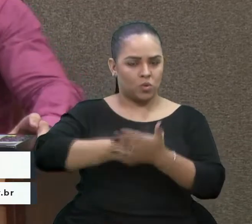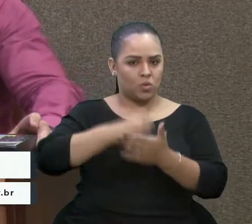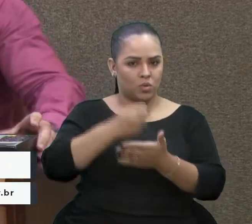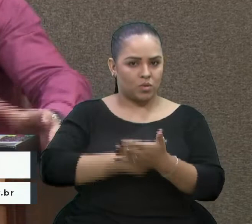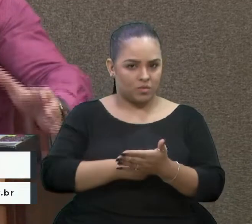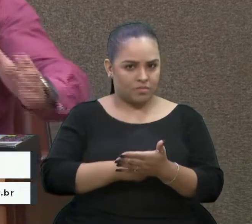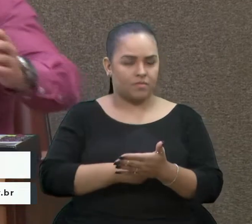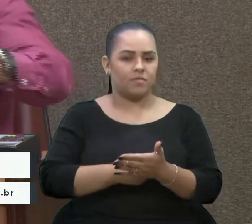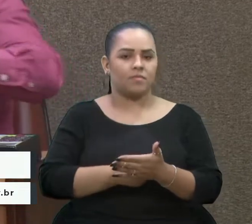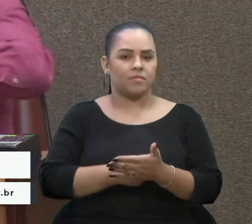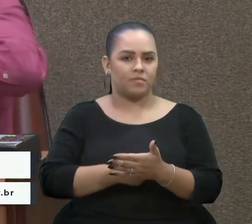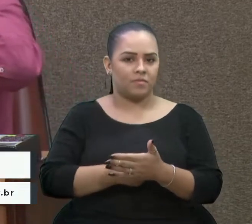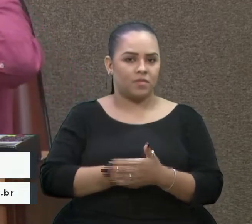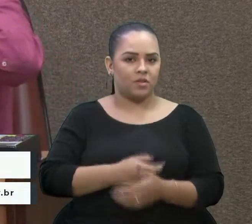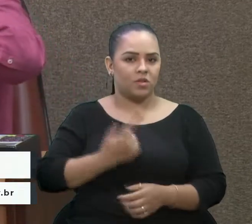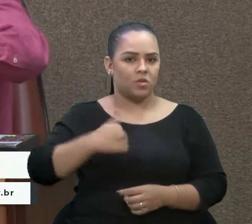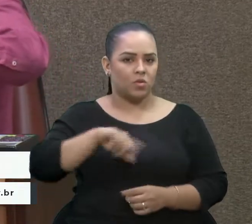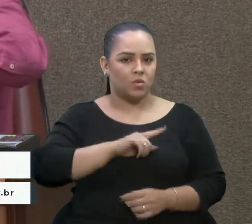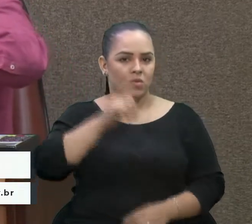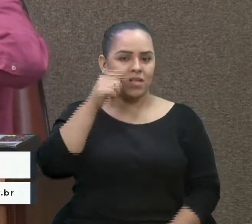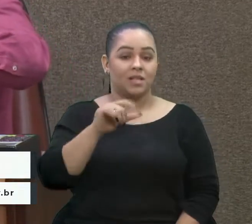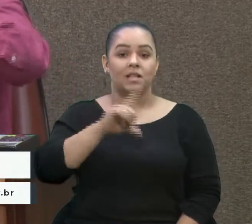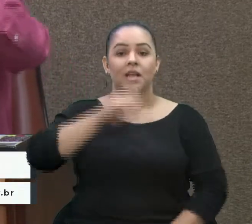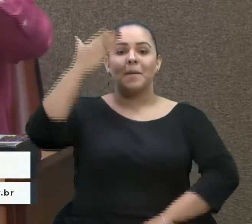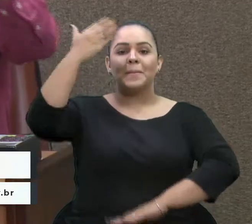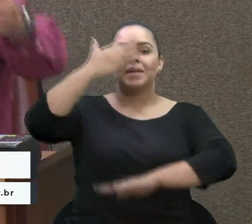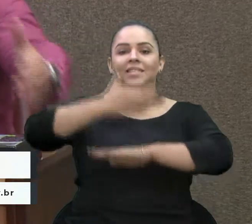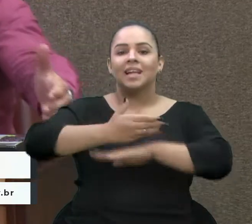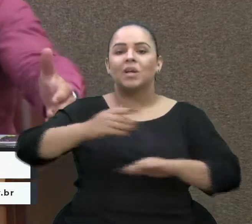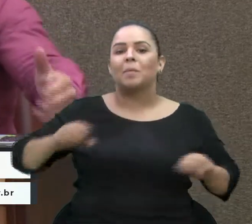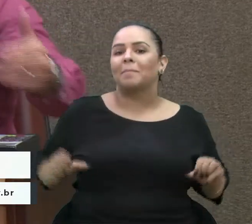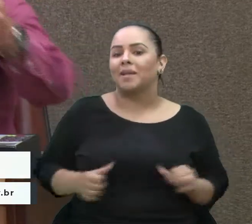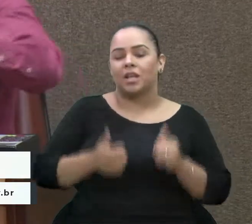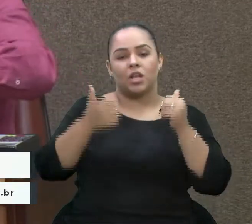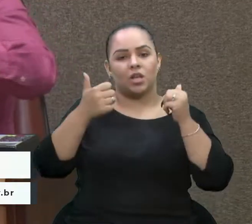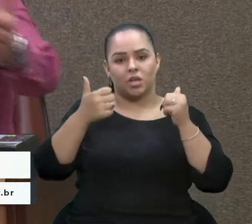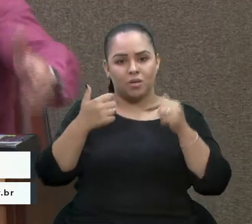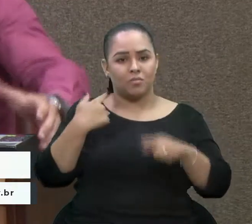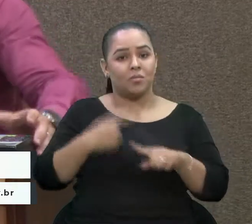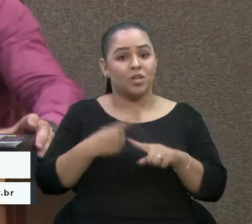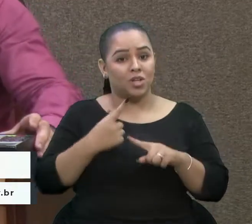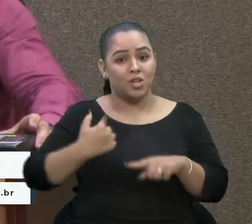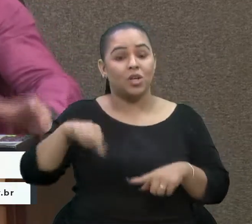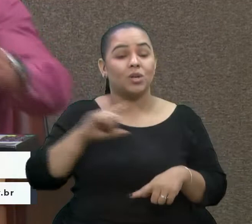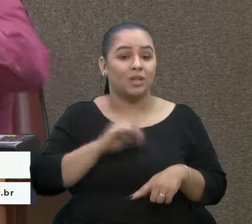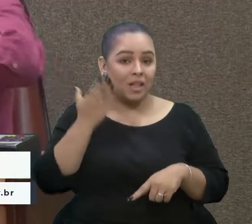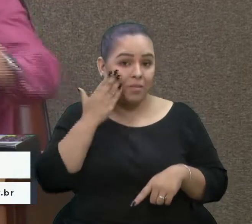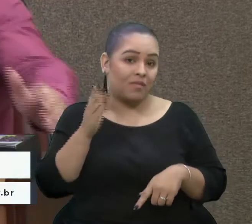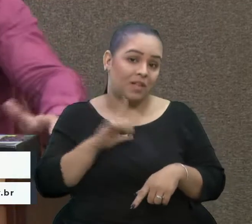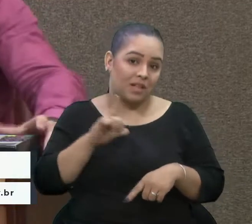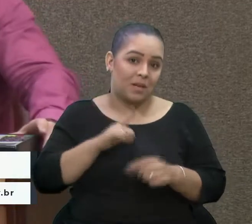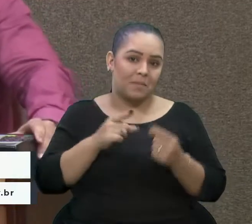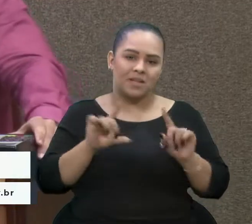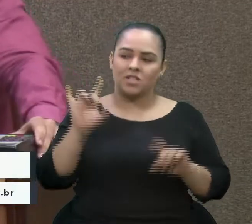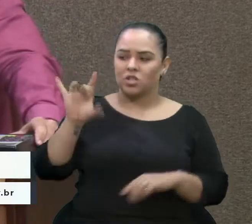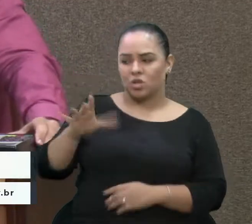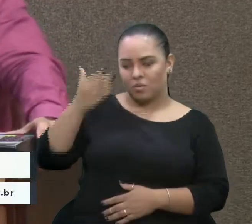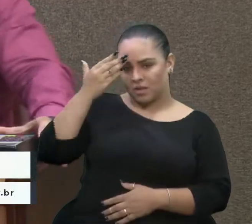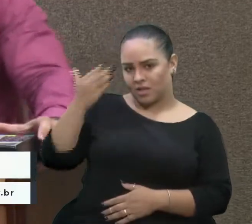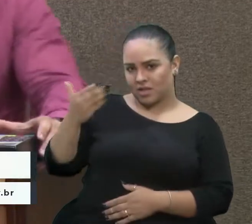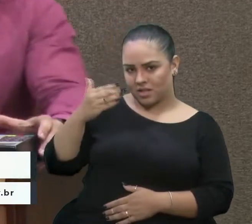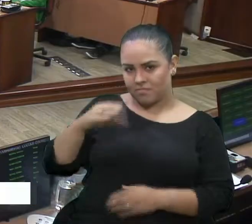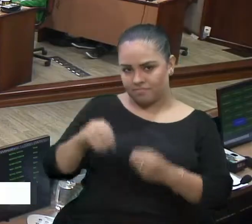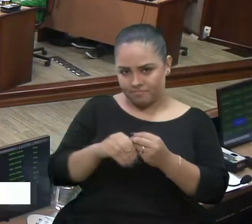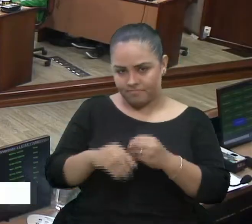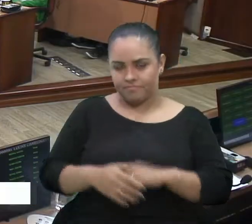que nós tenhamos esse pedágio da melhor forma possível, porque ter a gente sabe que vai ter. Então, era isso. Obrigado pela parte.